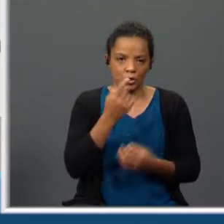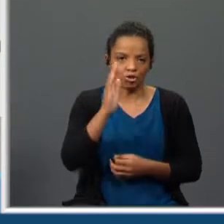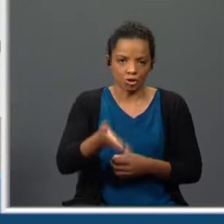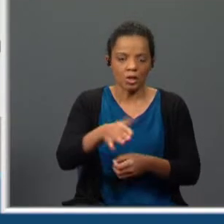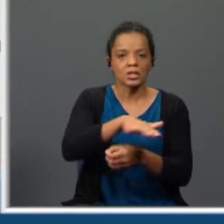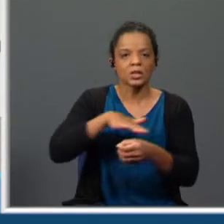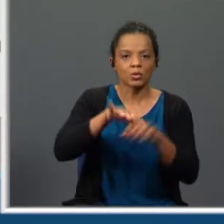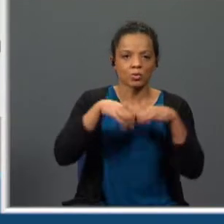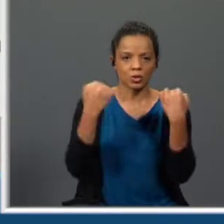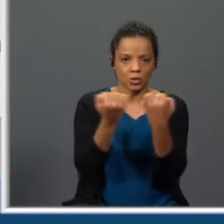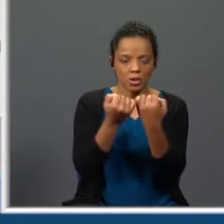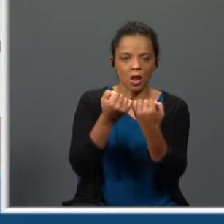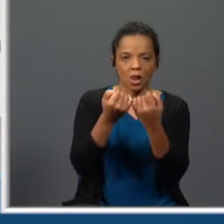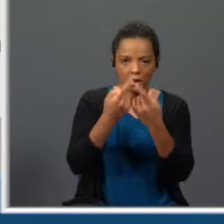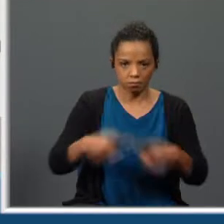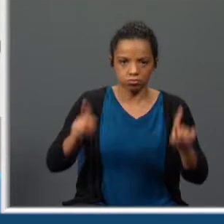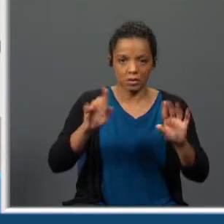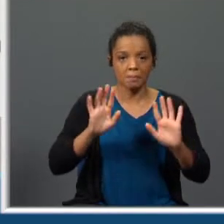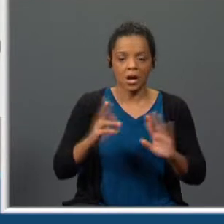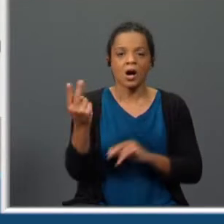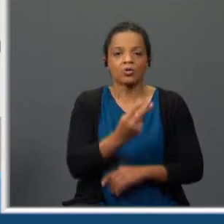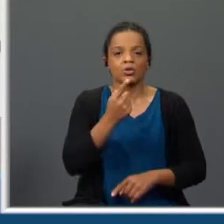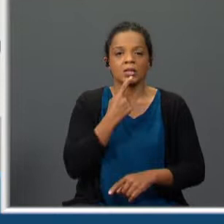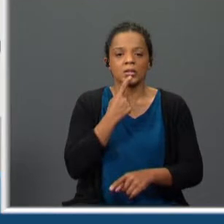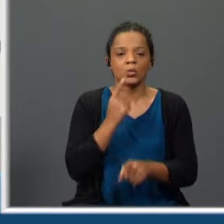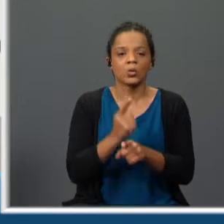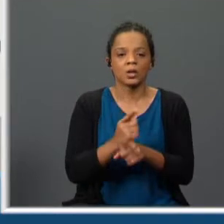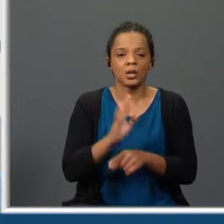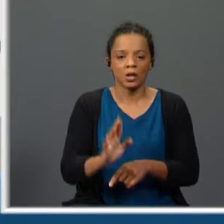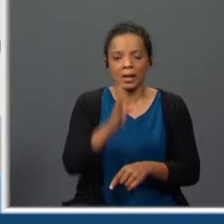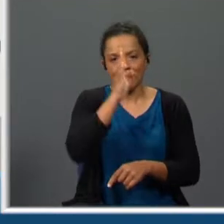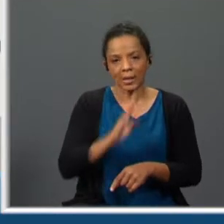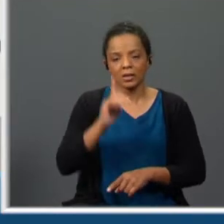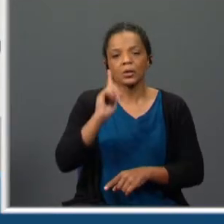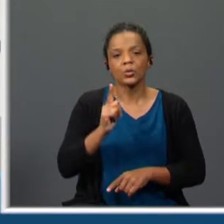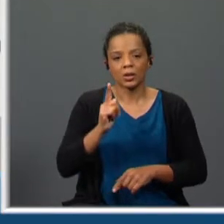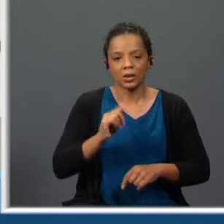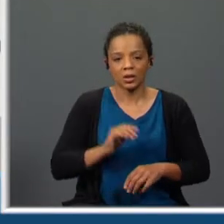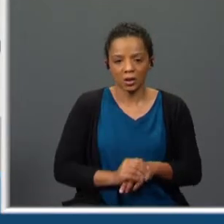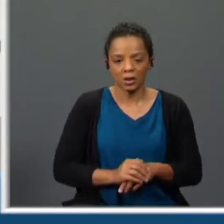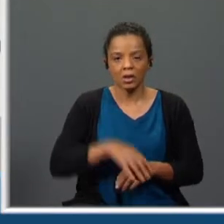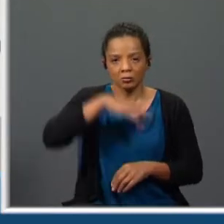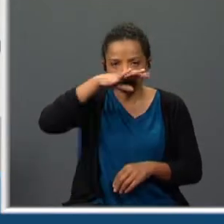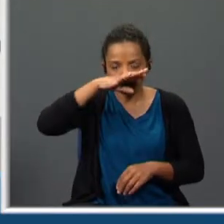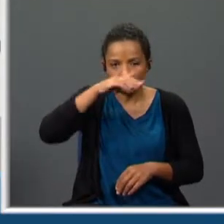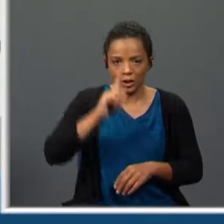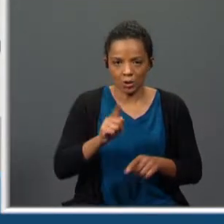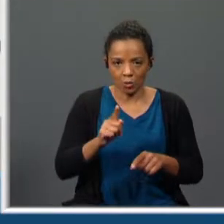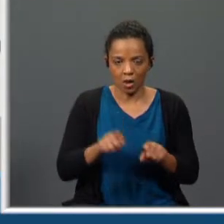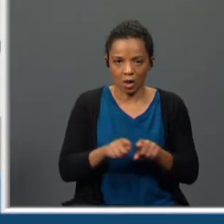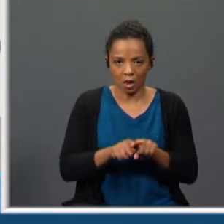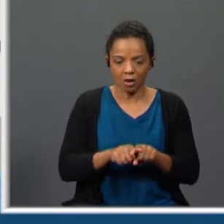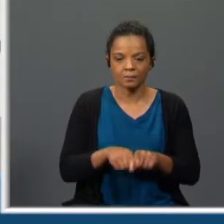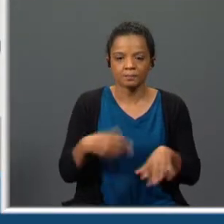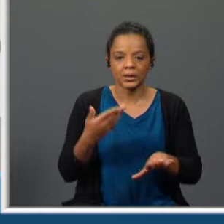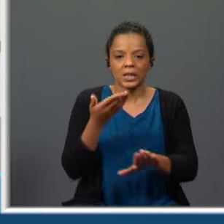te disse, em meios sociais diferentes, mas ambas representam a prática das Alcoviteiras. Eram intermediárias nas relações amorosas,